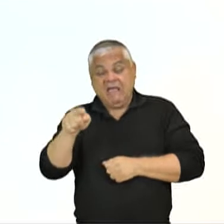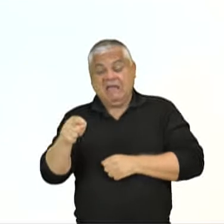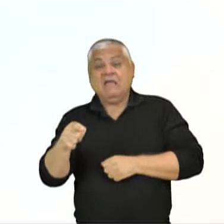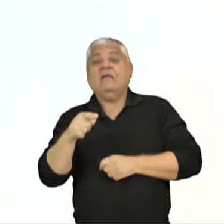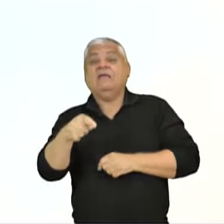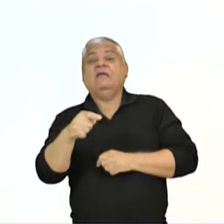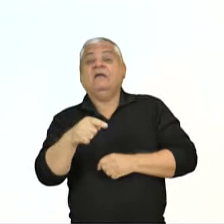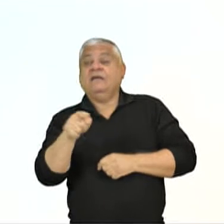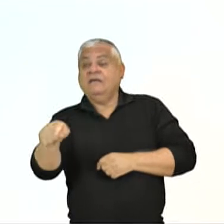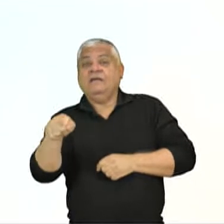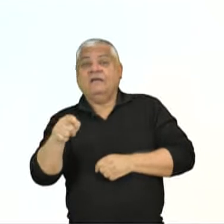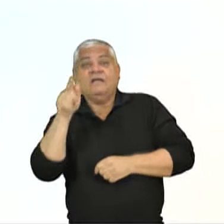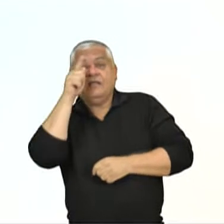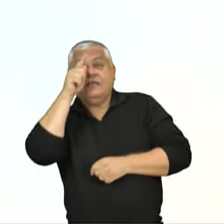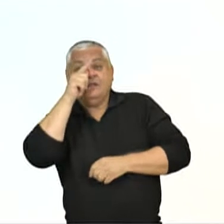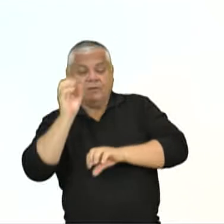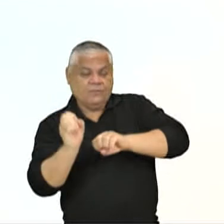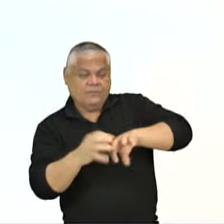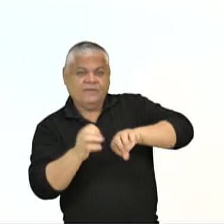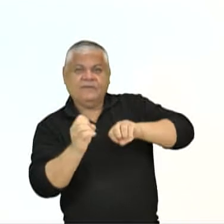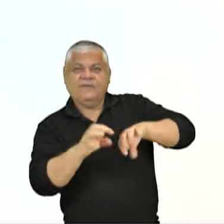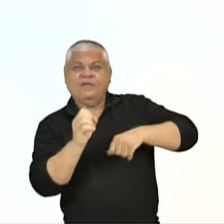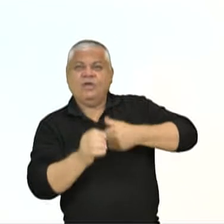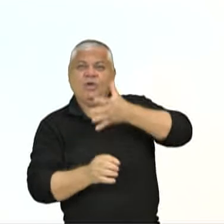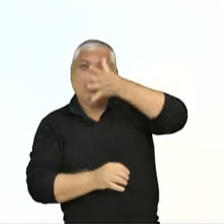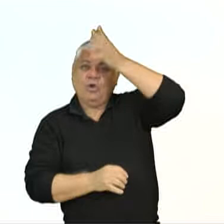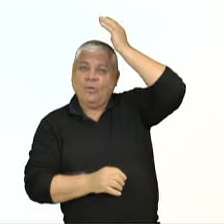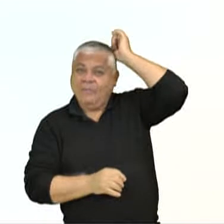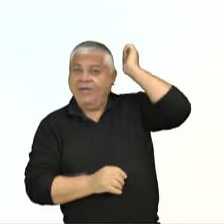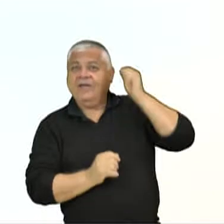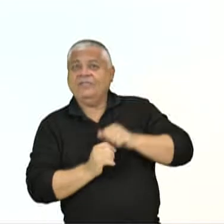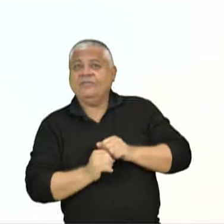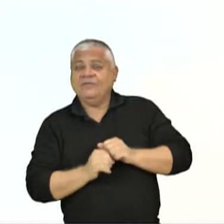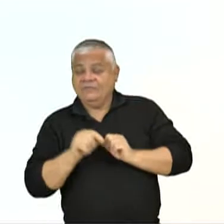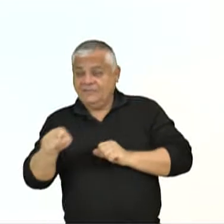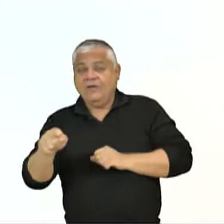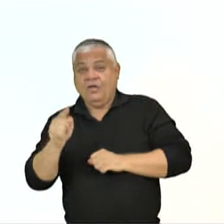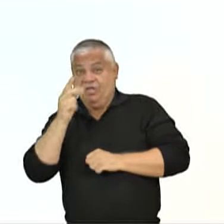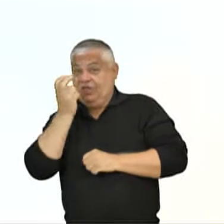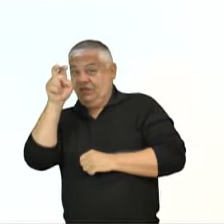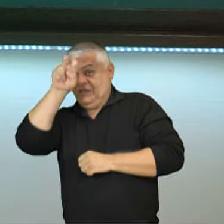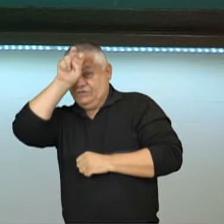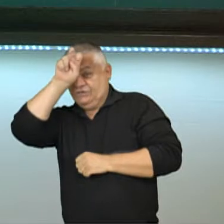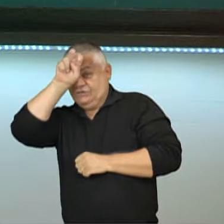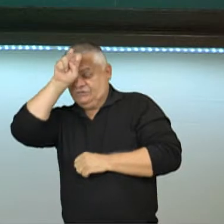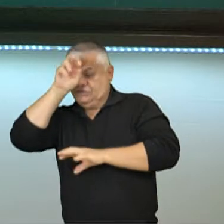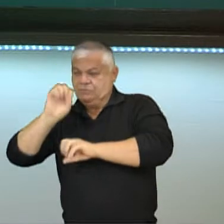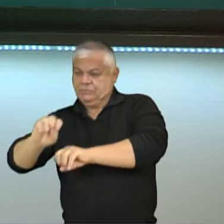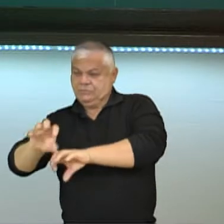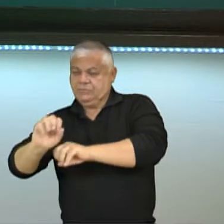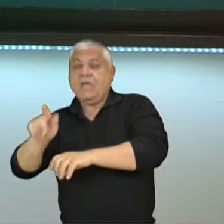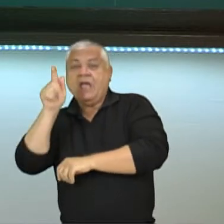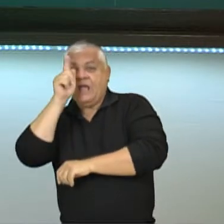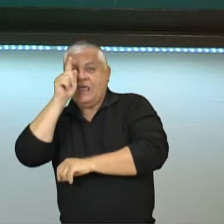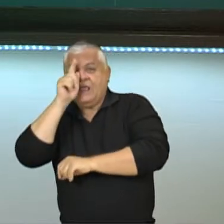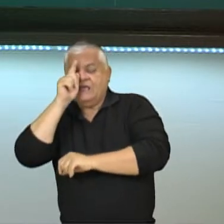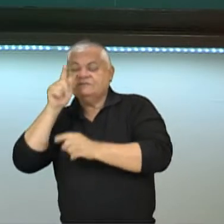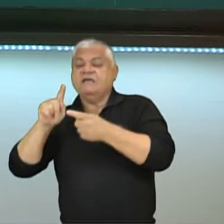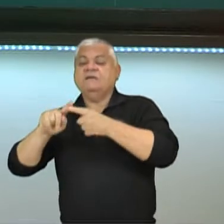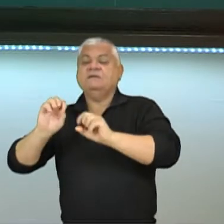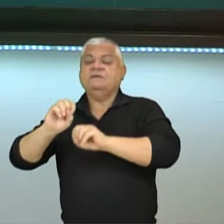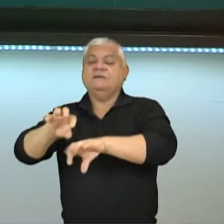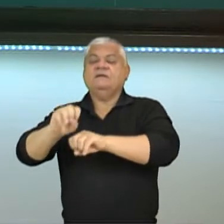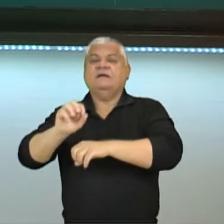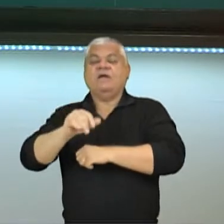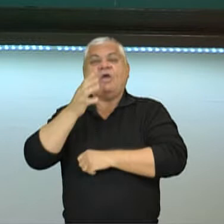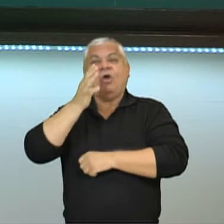foram os gregos. E quem ensinou os gregos foram os egípcios. Então nós temos essa herança lá do Egito vindo para a Grécia e da Grécia